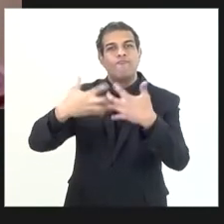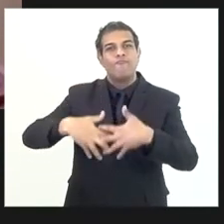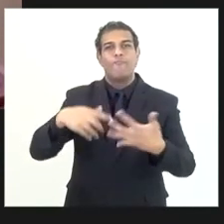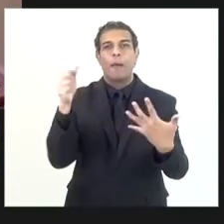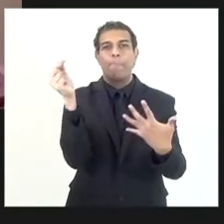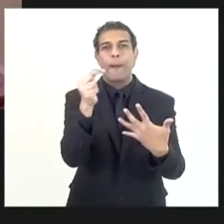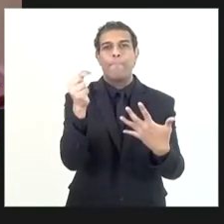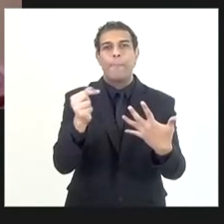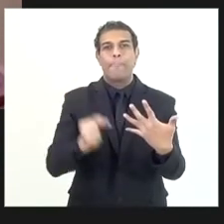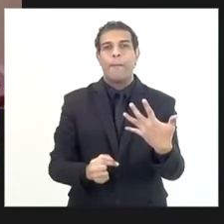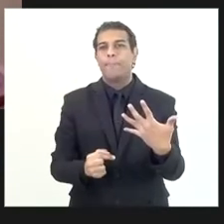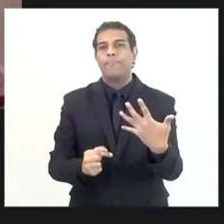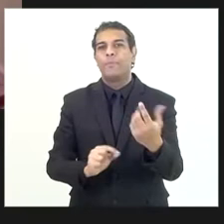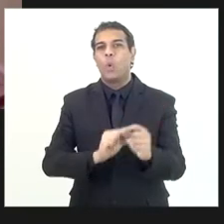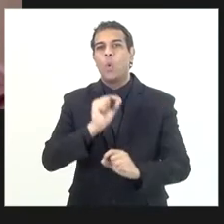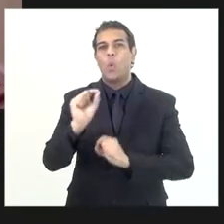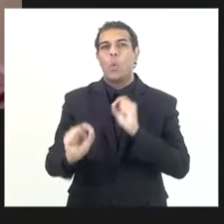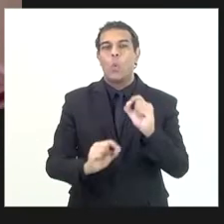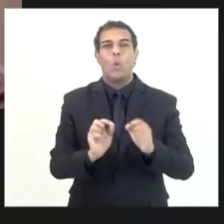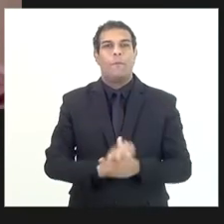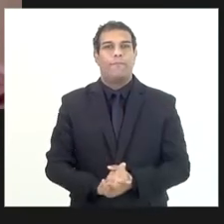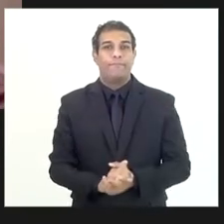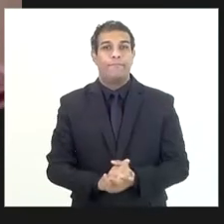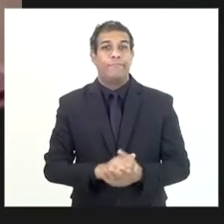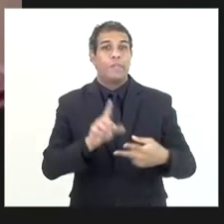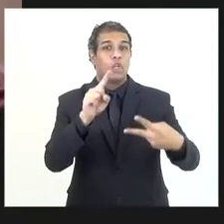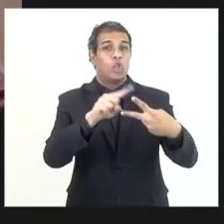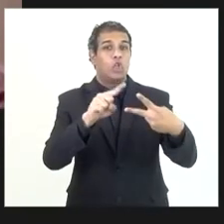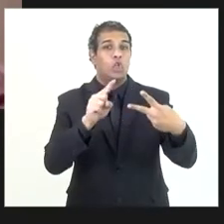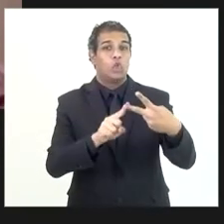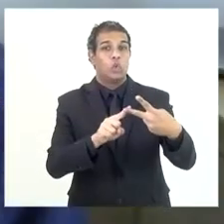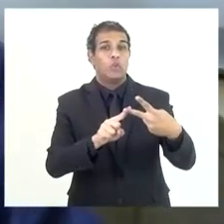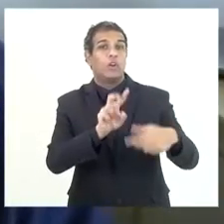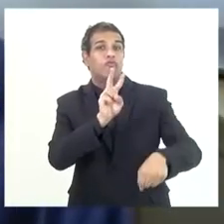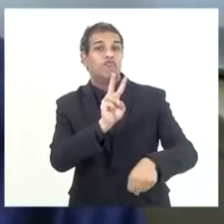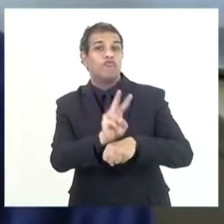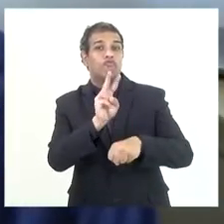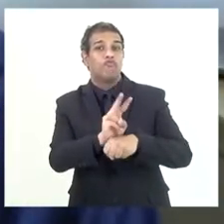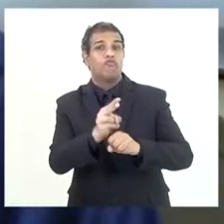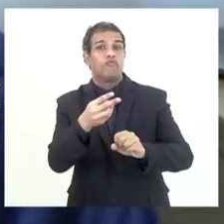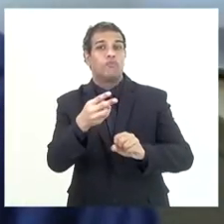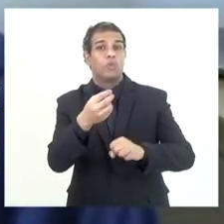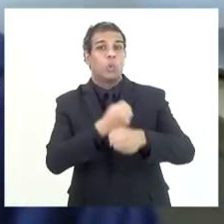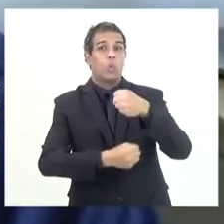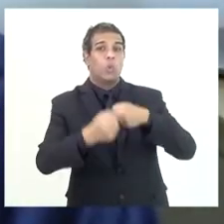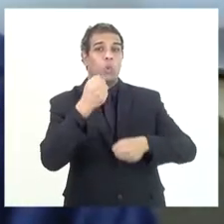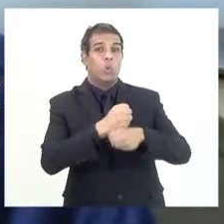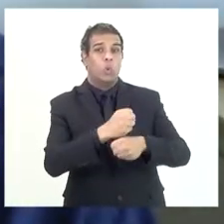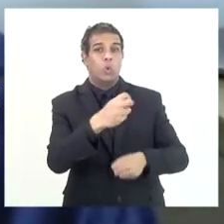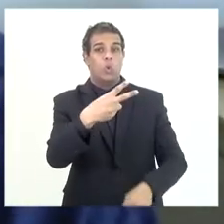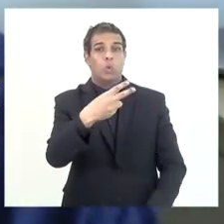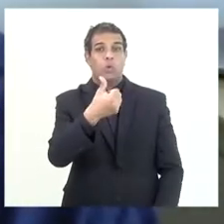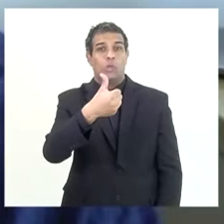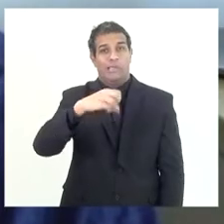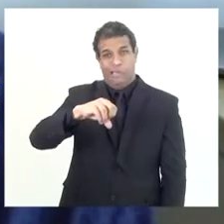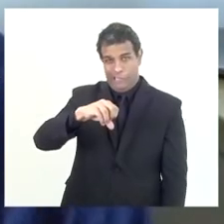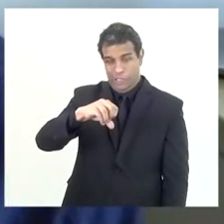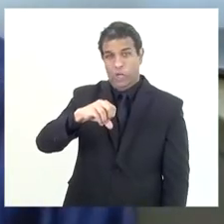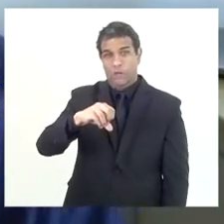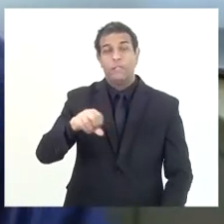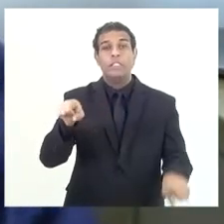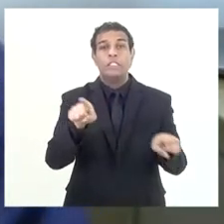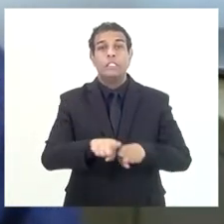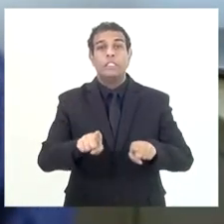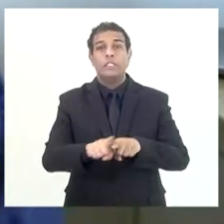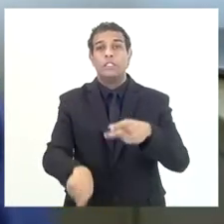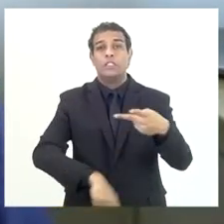relativas às duas prestações de contas últimas, do ano de 2019